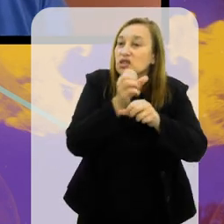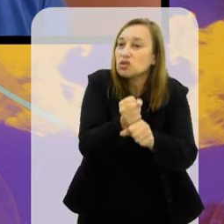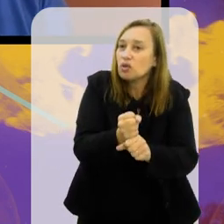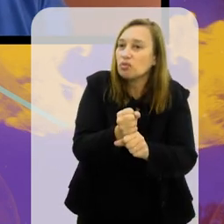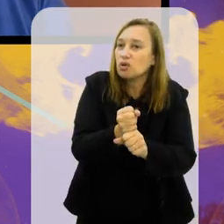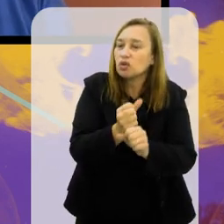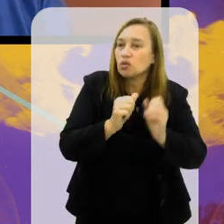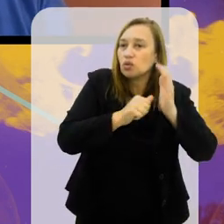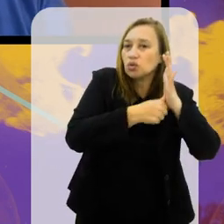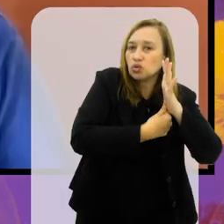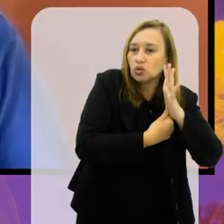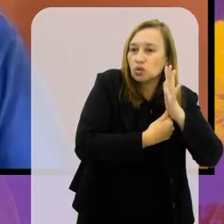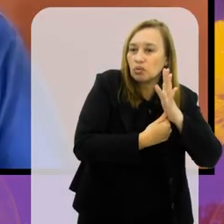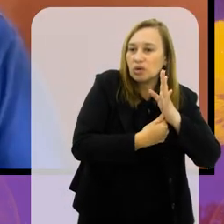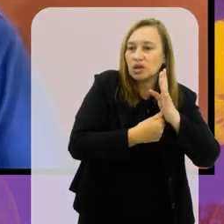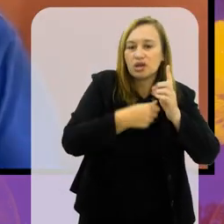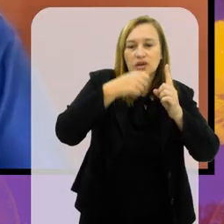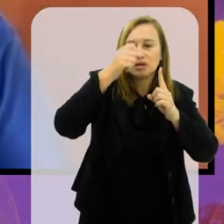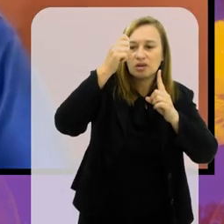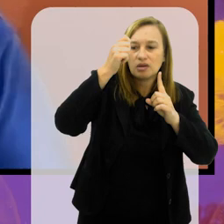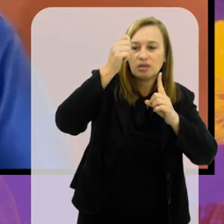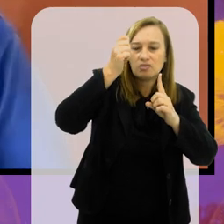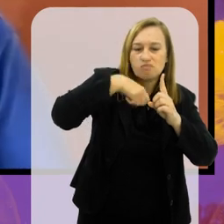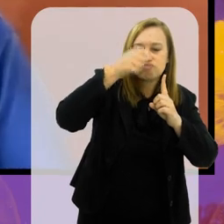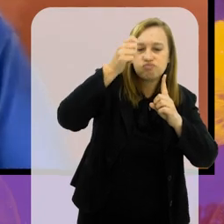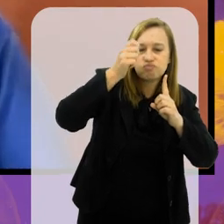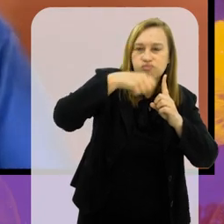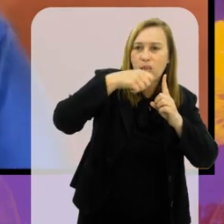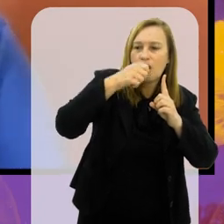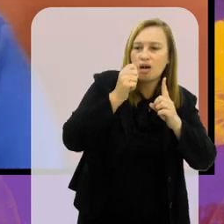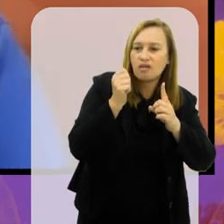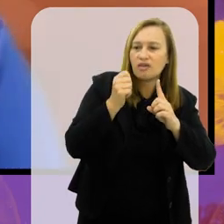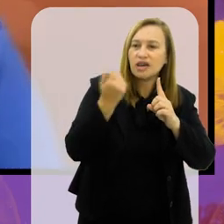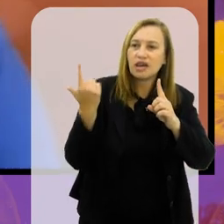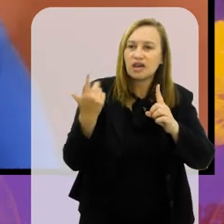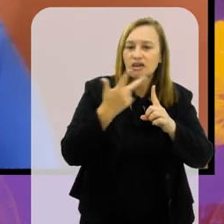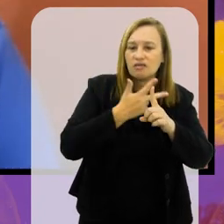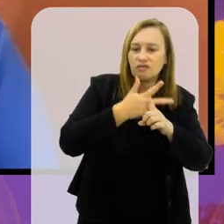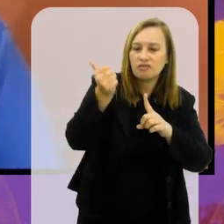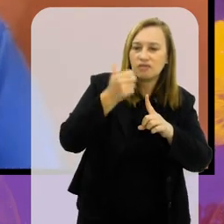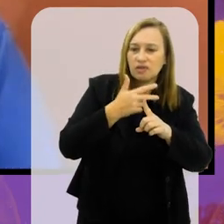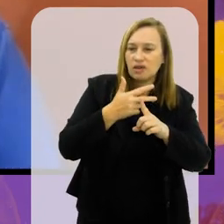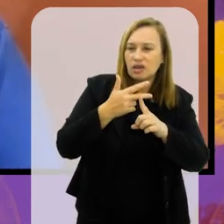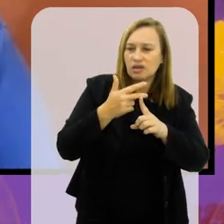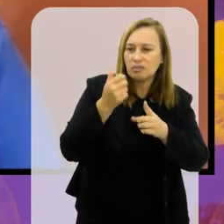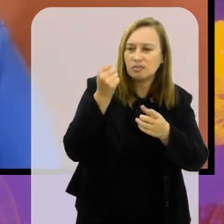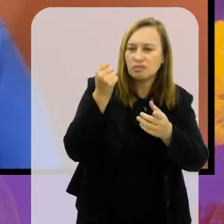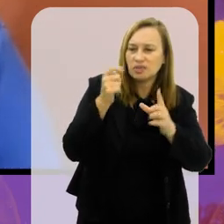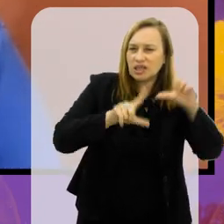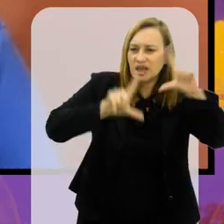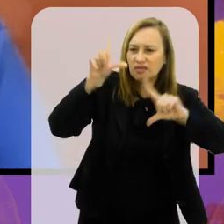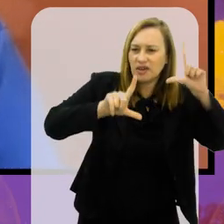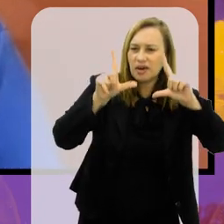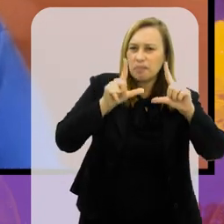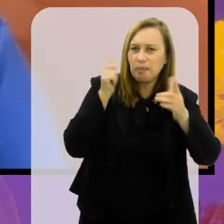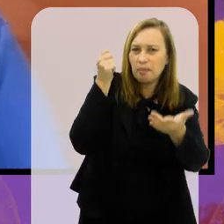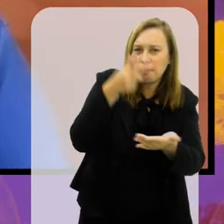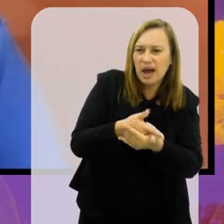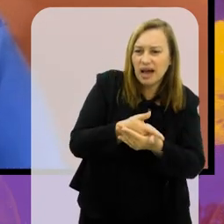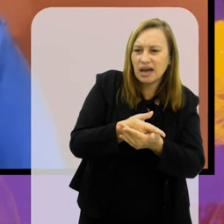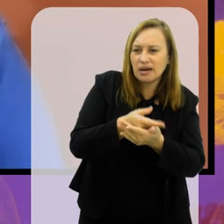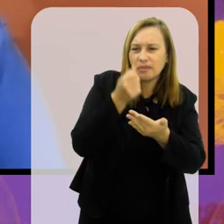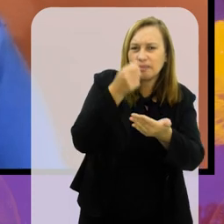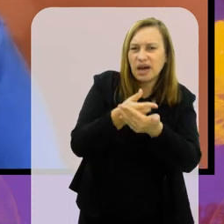Lembrando que, no Brasileirão, os clubes vão ganhando mensalmente aquelas cotas que a TV paga, né?